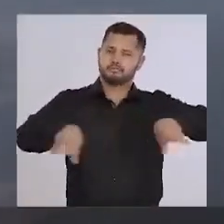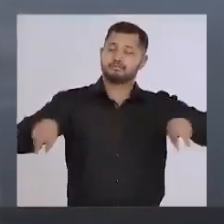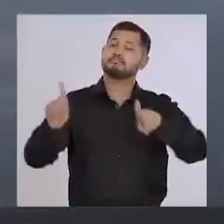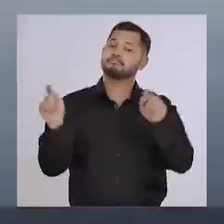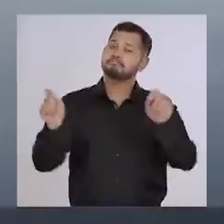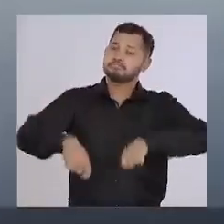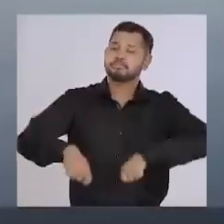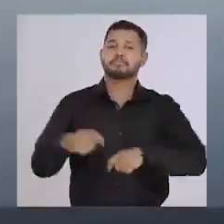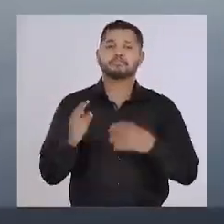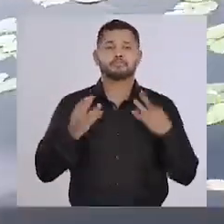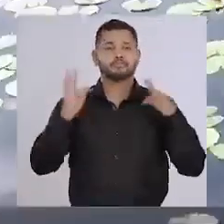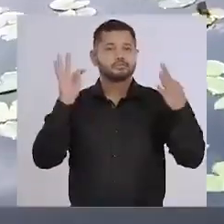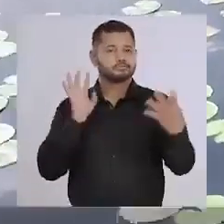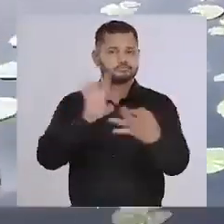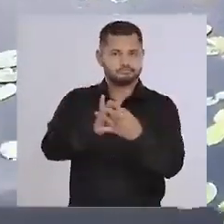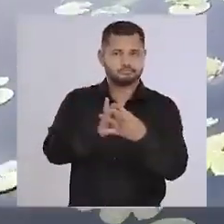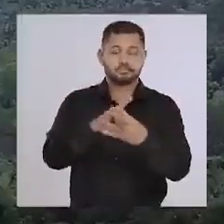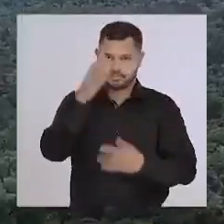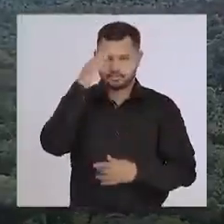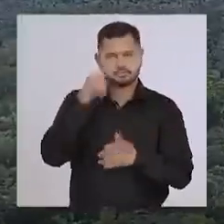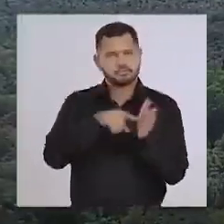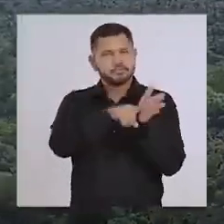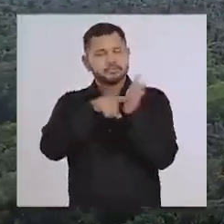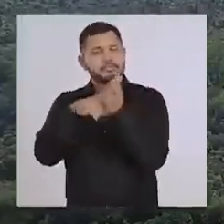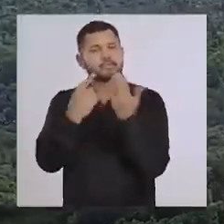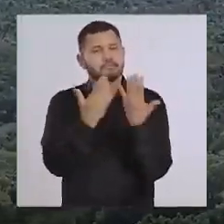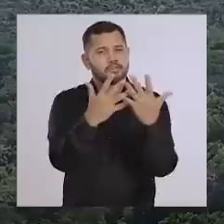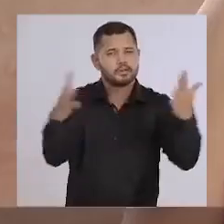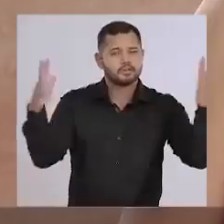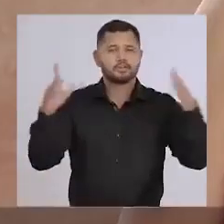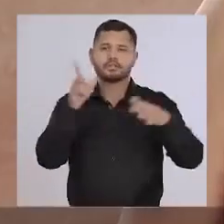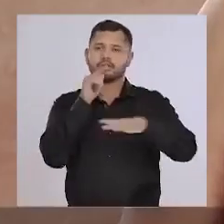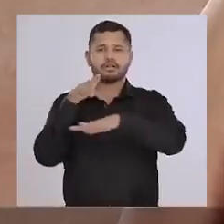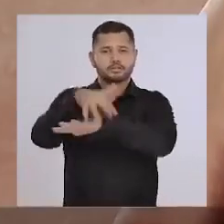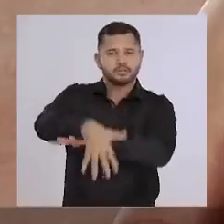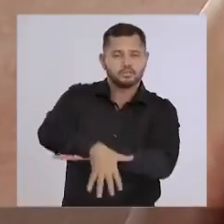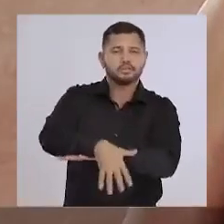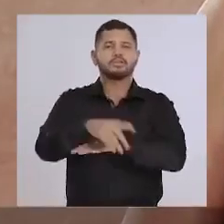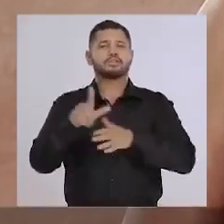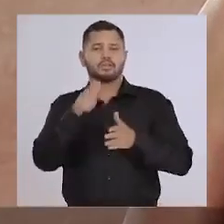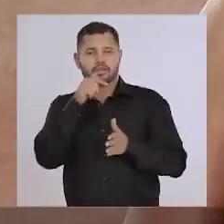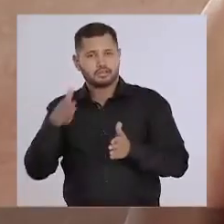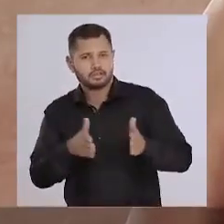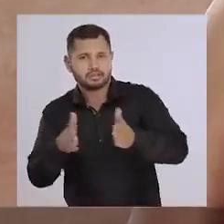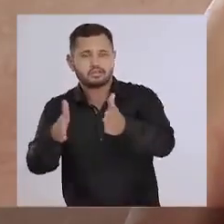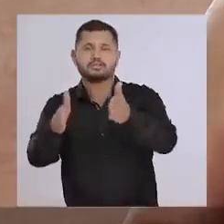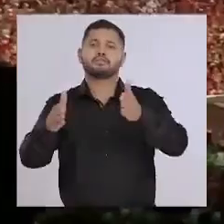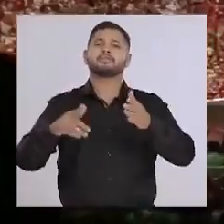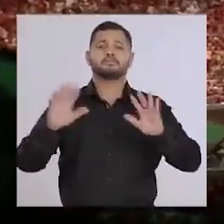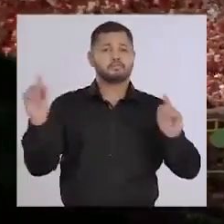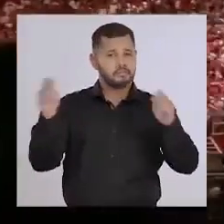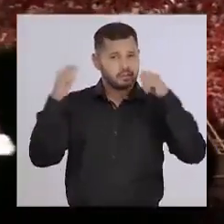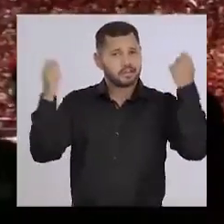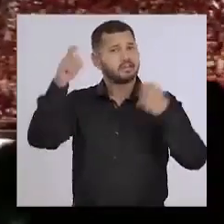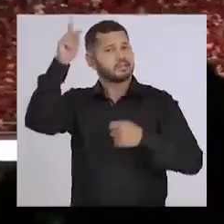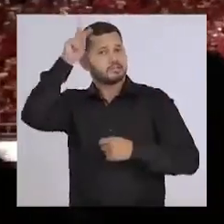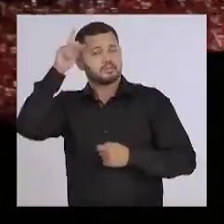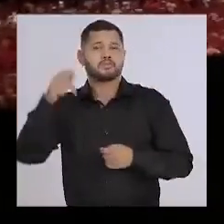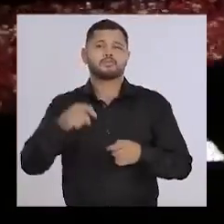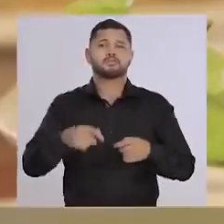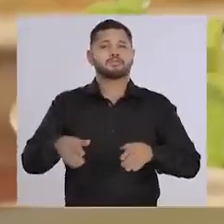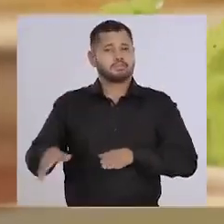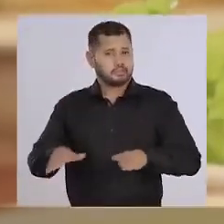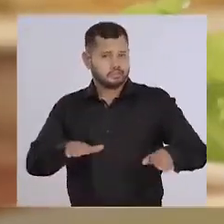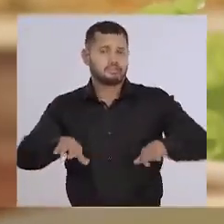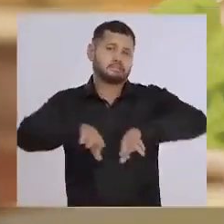tem um enorme potencial para o turismo. Florestas exuberantes, cachoeiras, rios abundantes, festa de boi